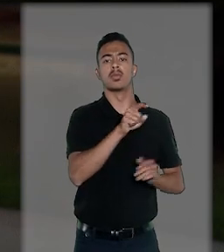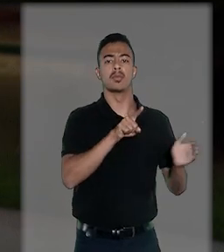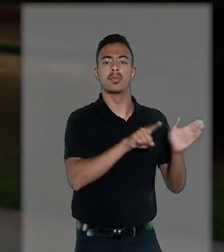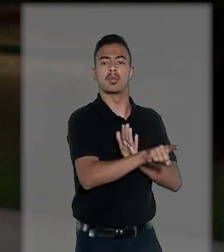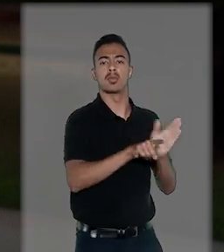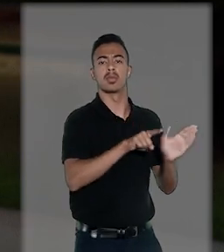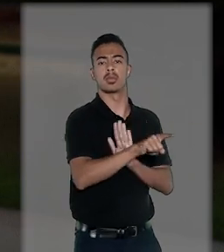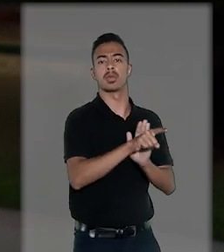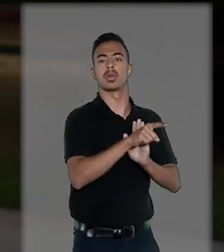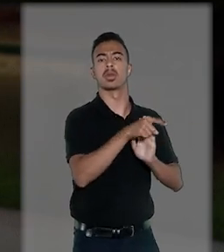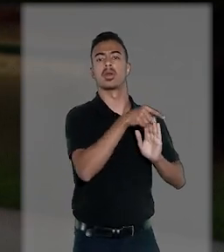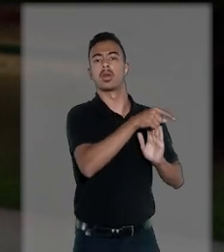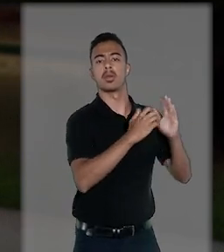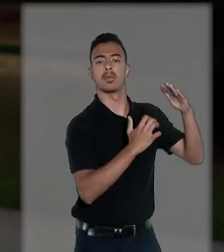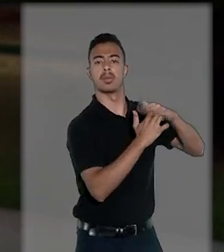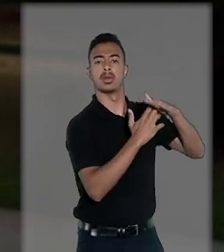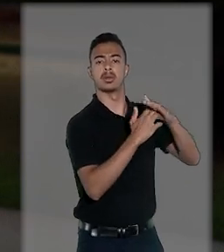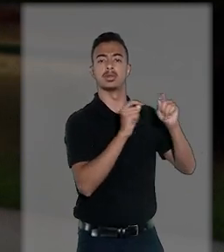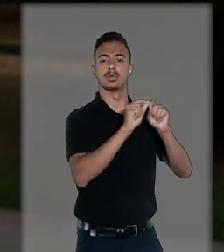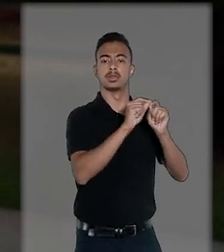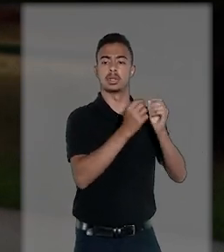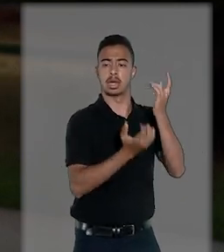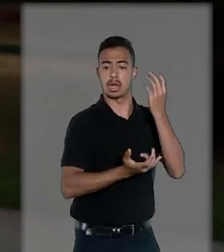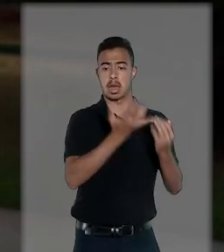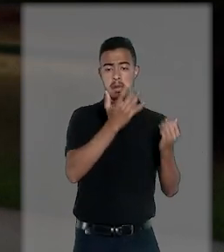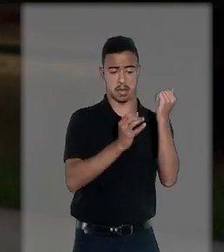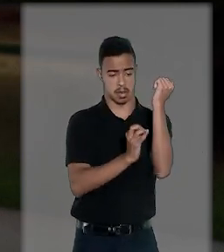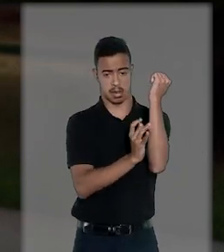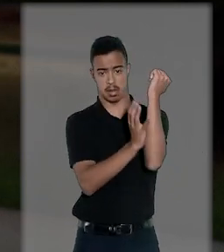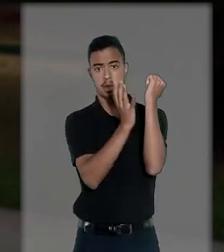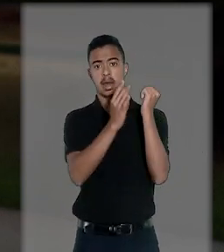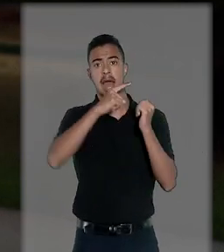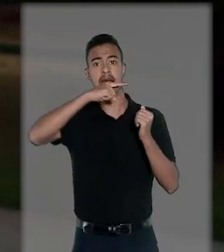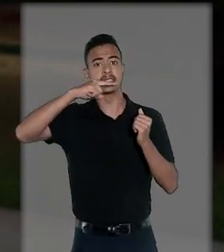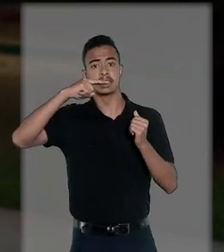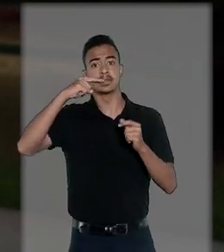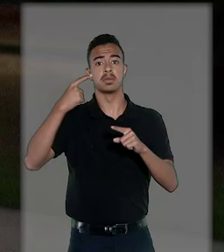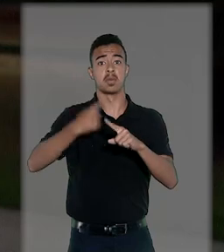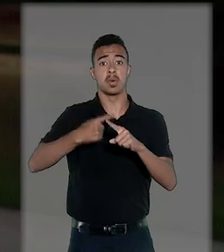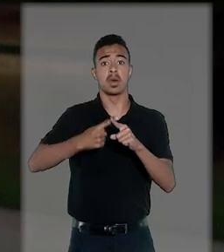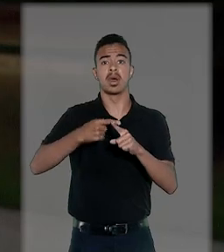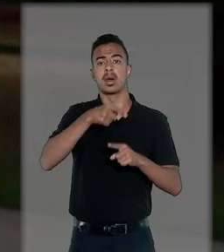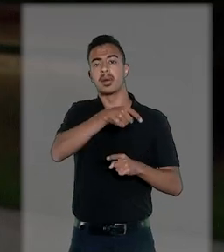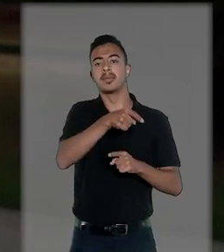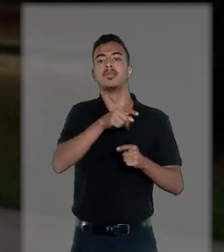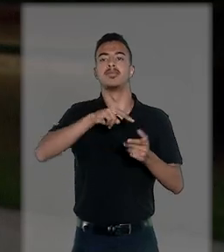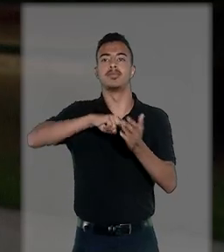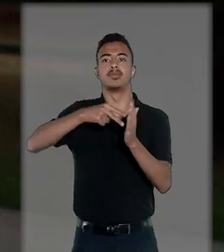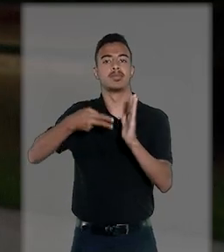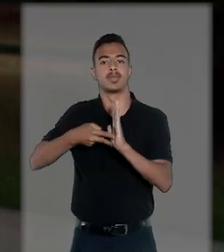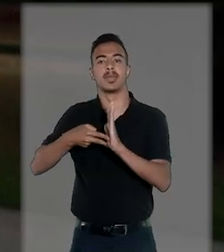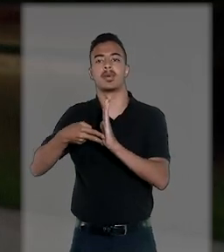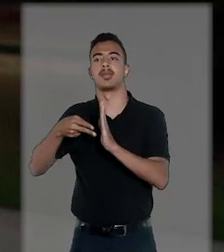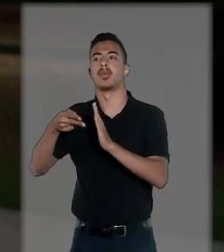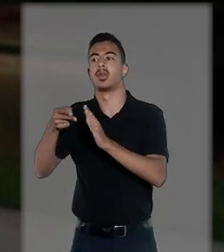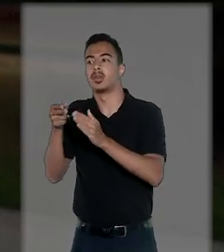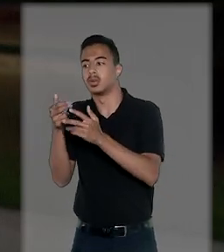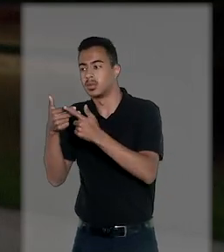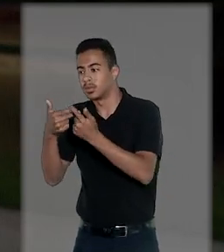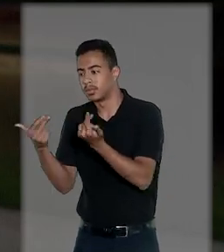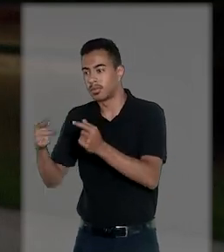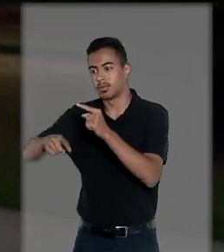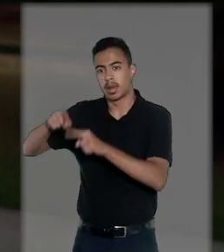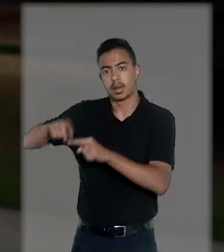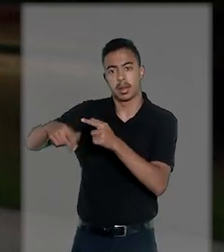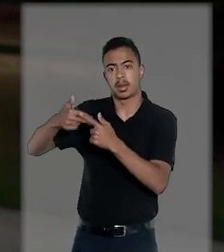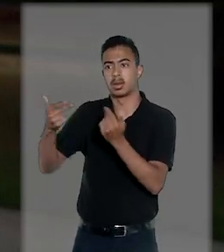questionando a legalidade de empresas realizarem a queima da palha da cana-de-açúcar, pois essa atividade resultou na liberação de